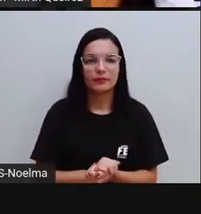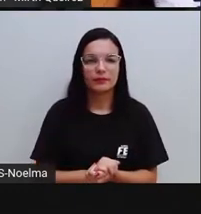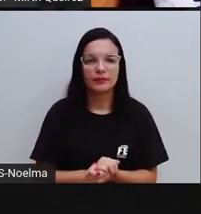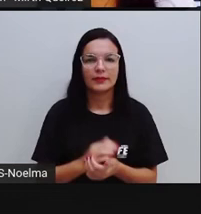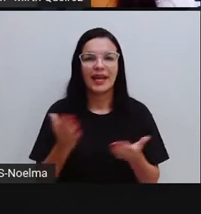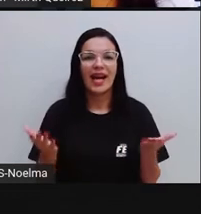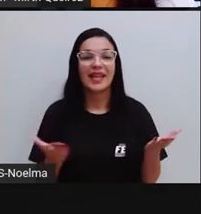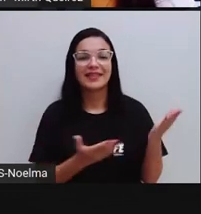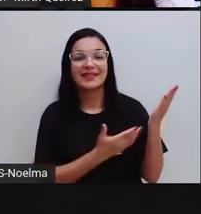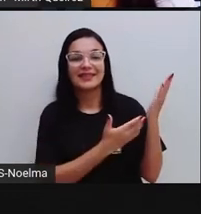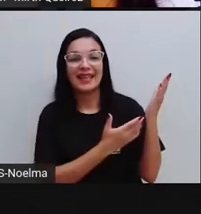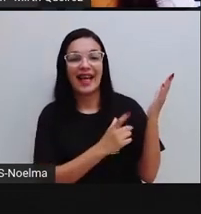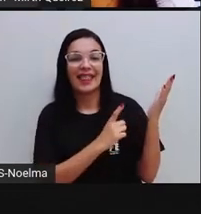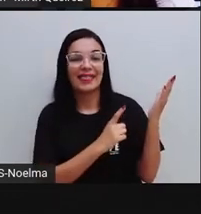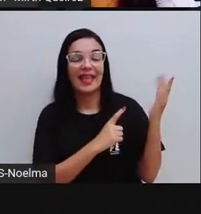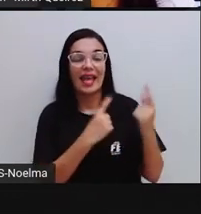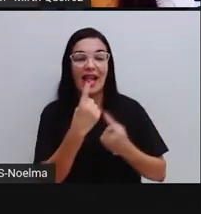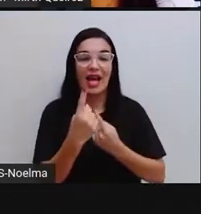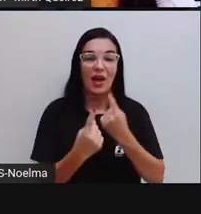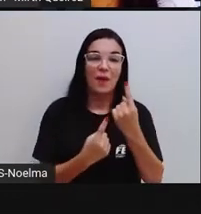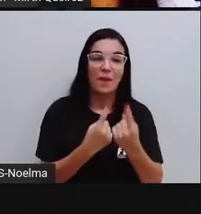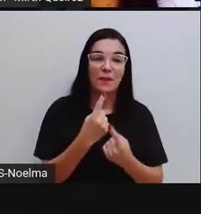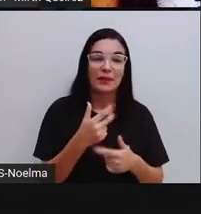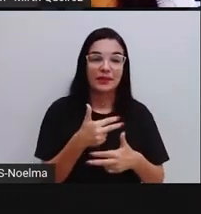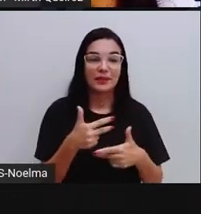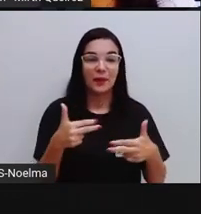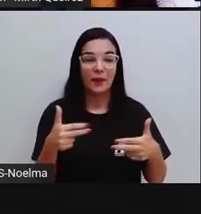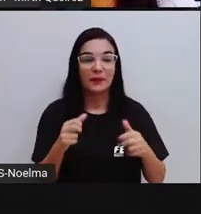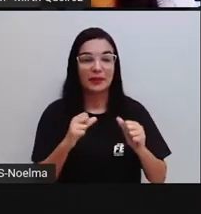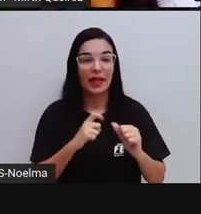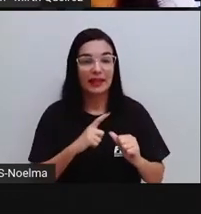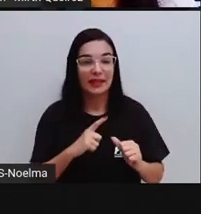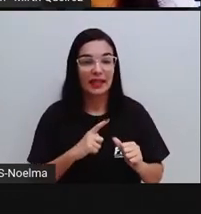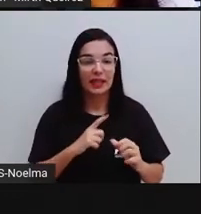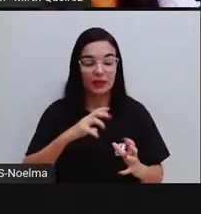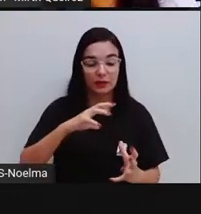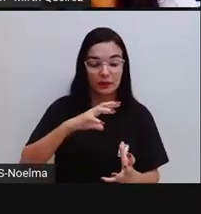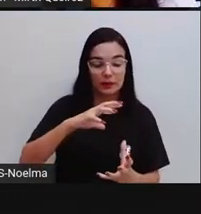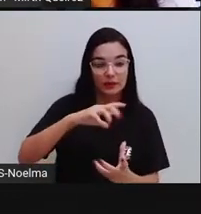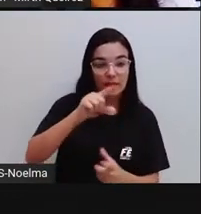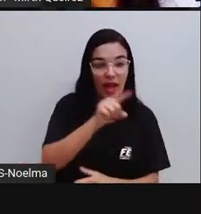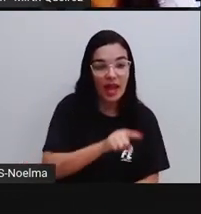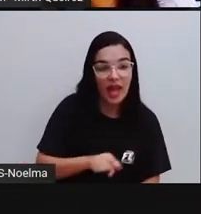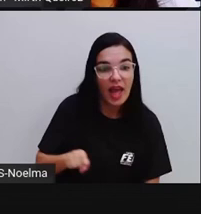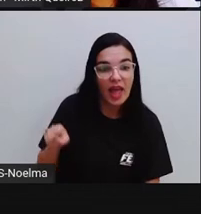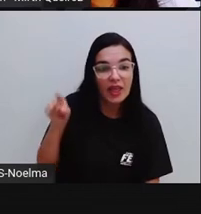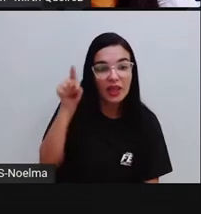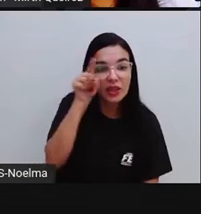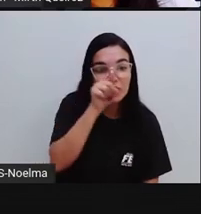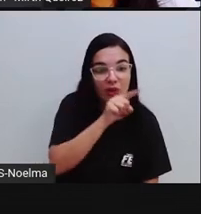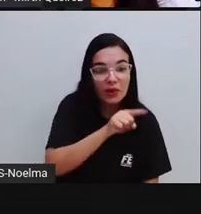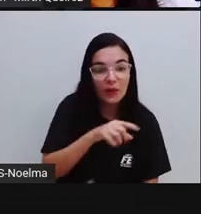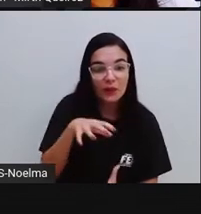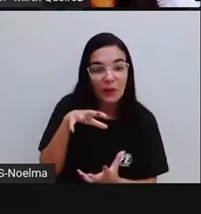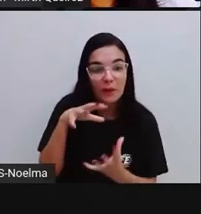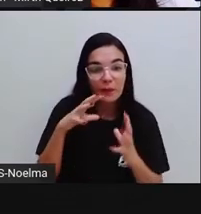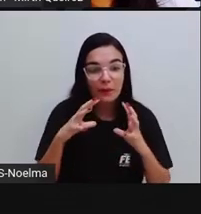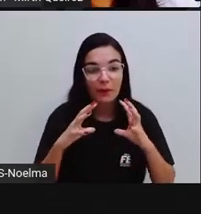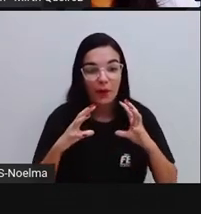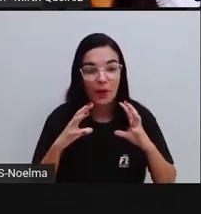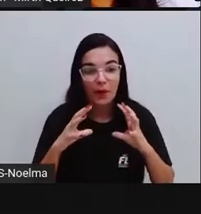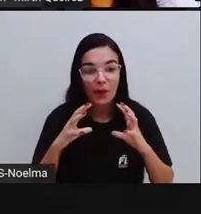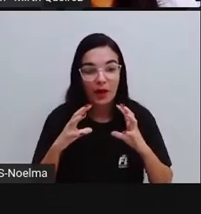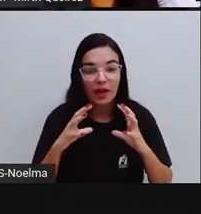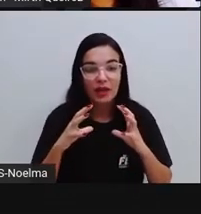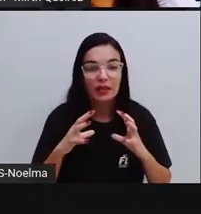E aqui nós temos alguns objetos, são corpos redondos, neste caso aqui, por exemplo, tem a